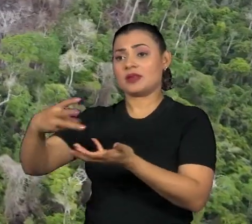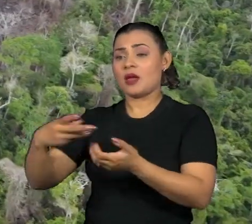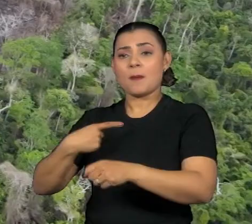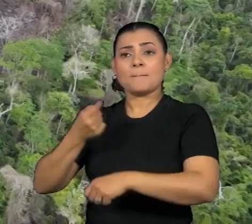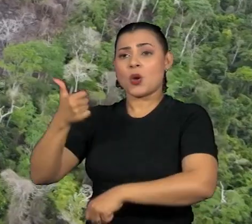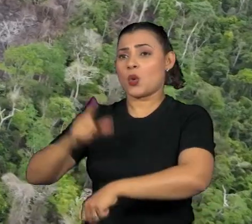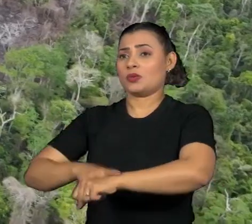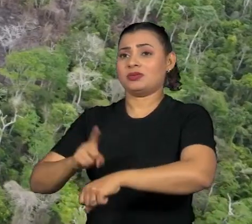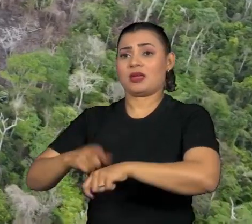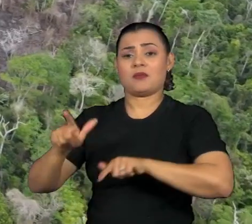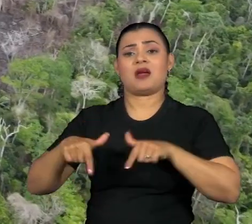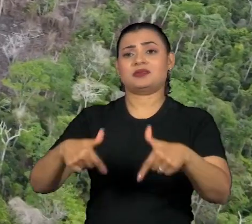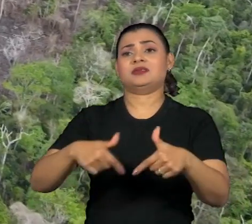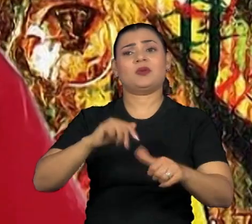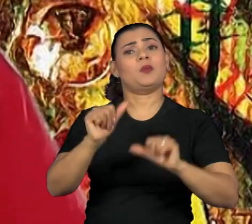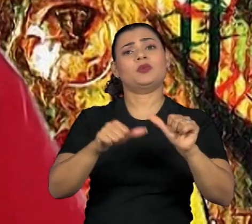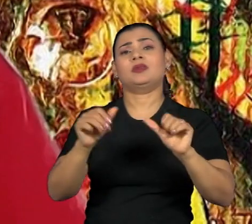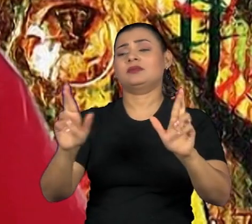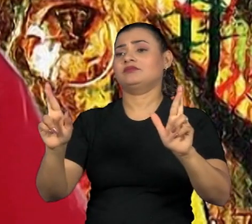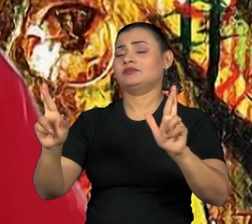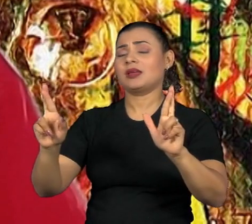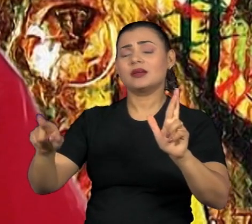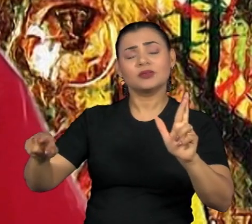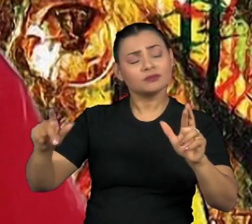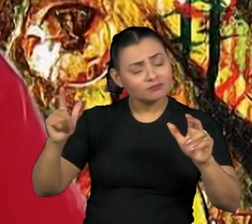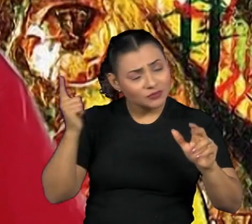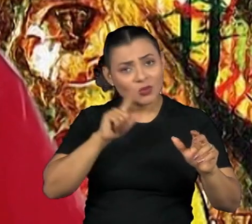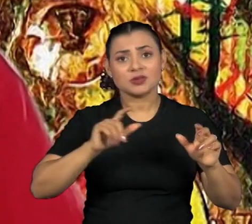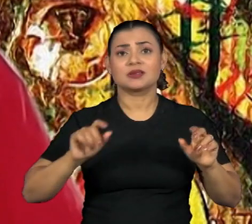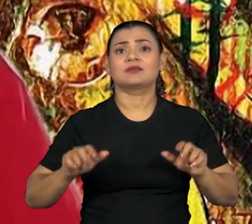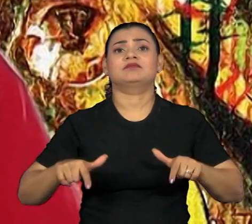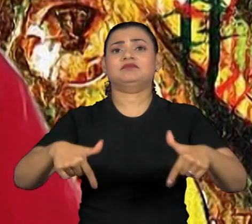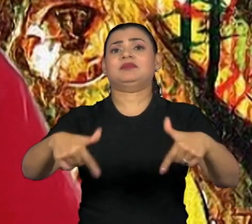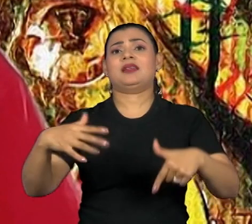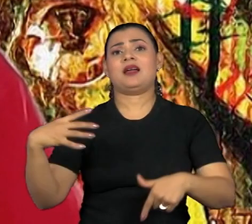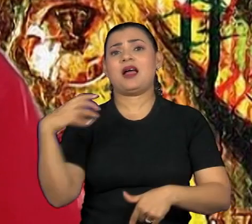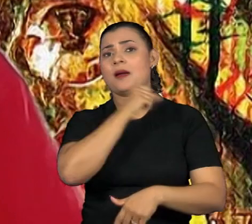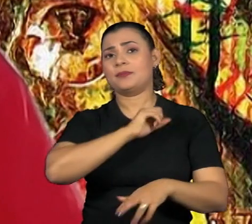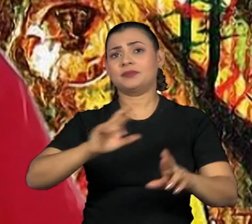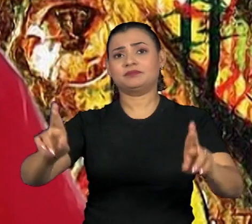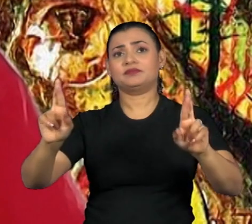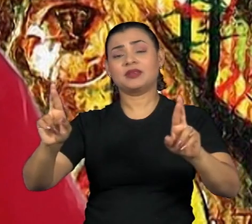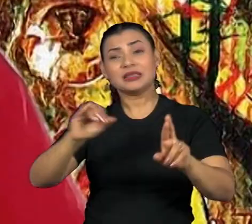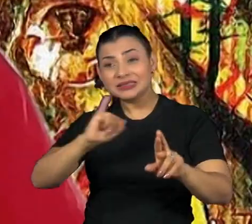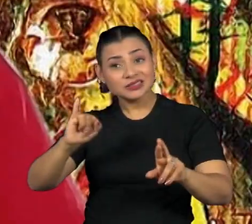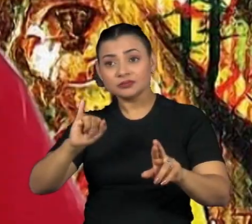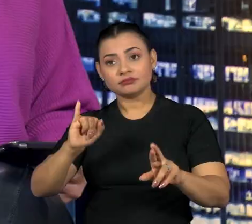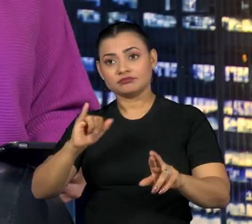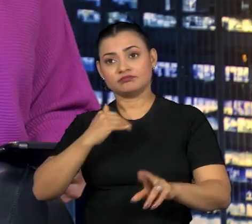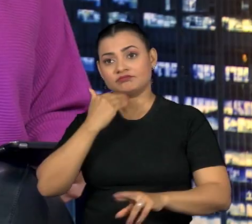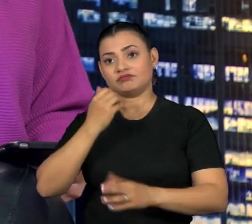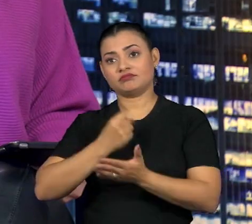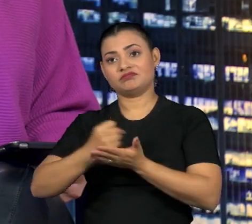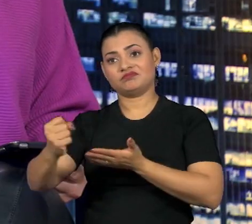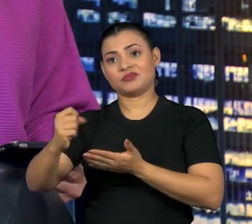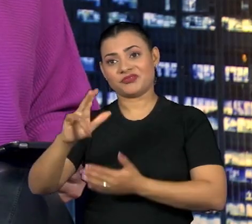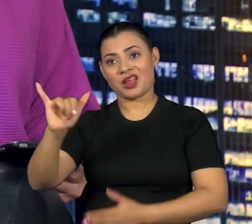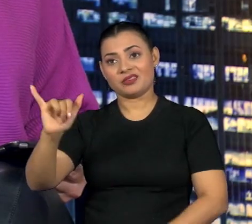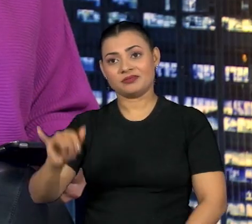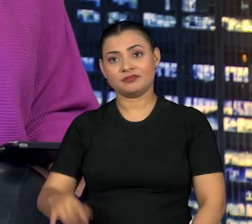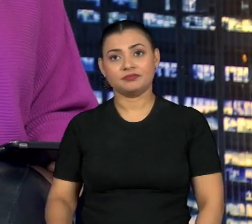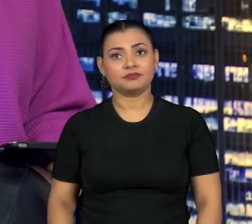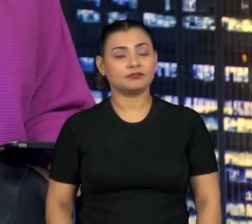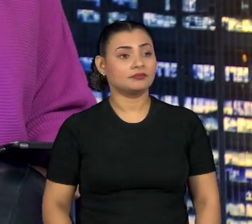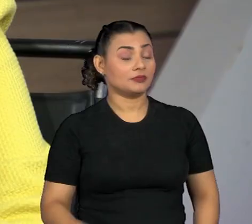para fazer essa mudança e eu espero que essa mudança seja feita de forma rápida, antes que seja tarde demais. Quanta coisa, né? Que a Sheila